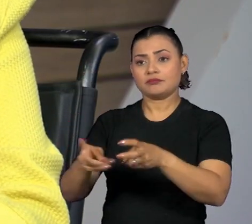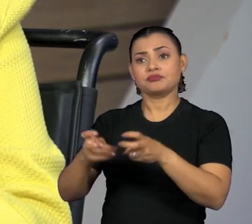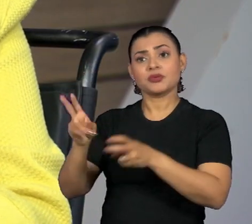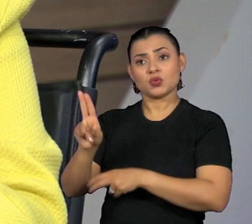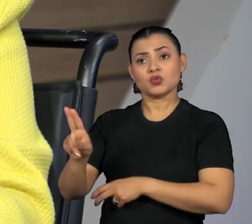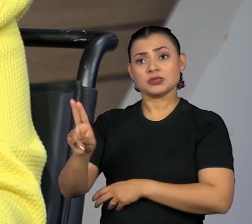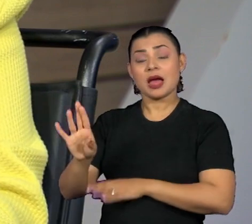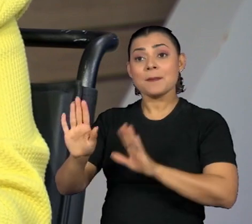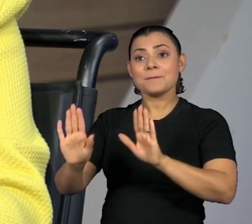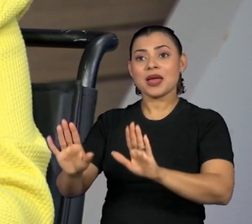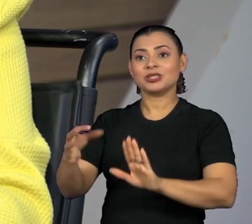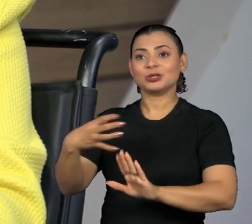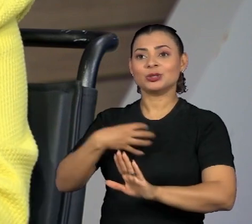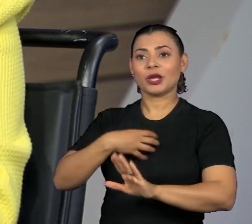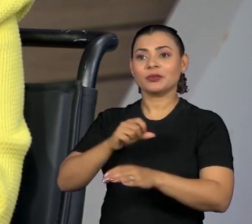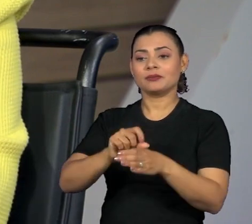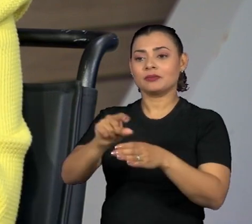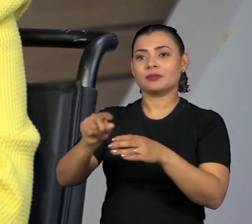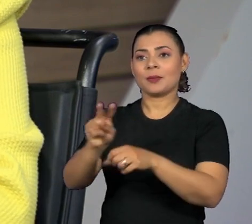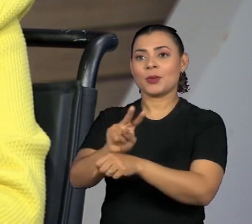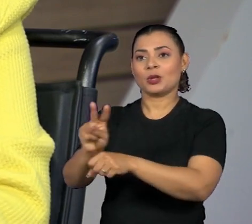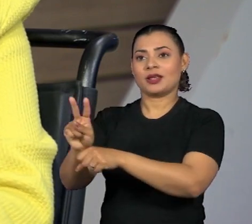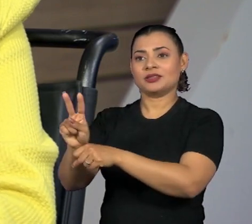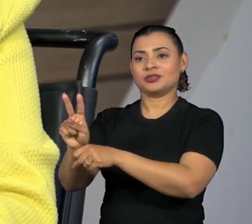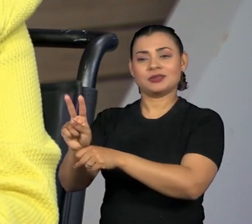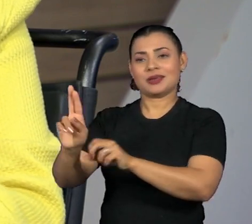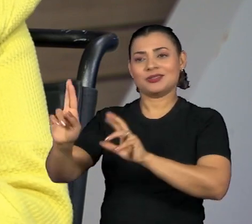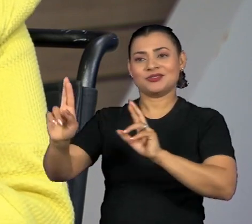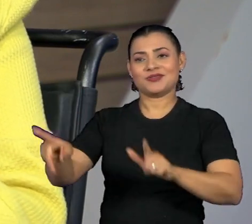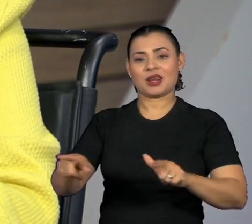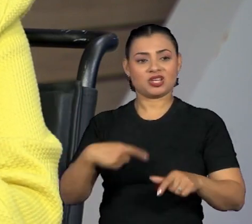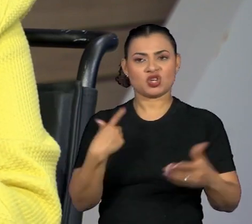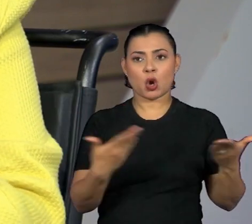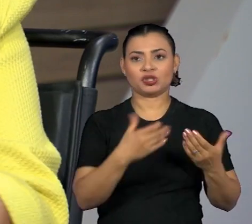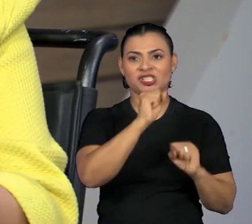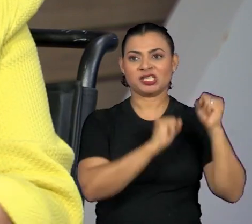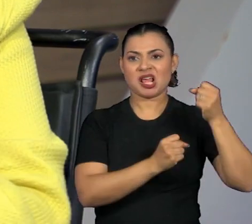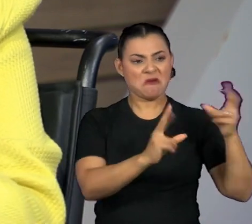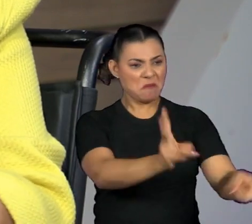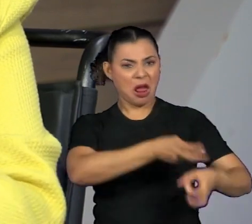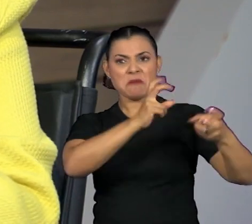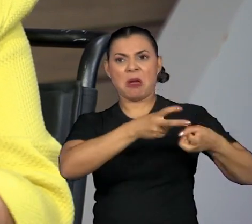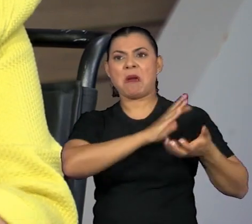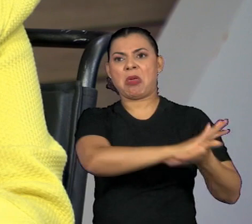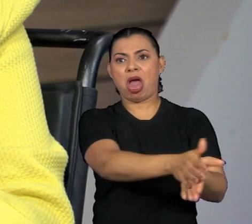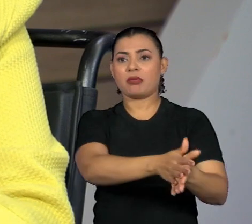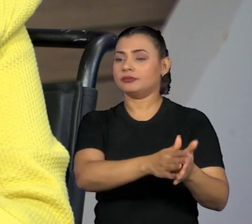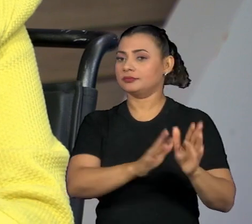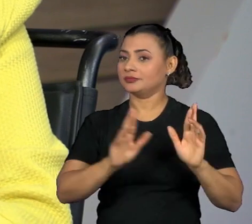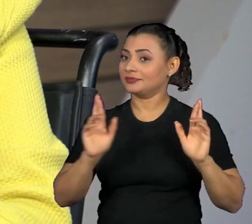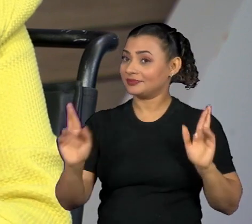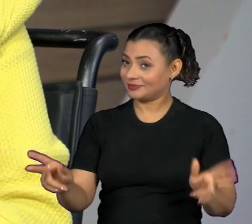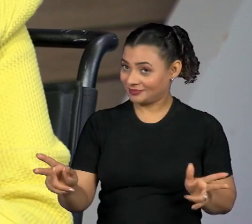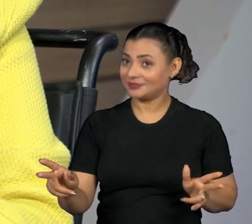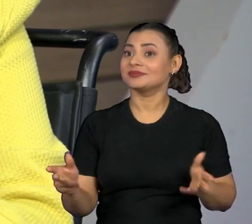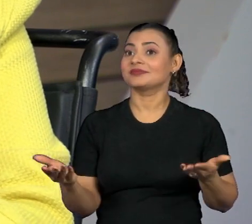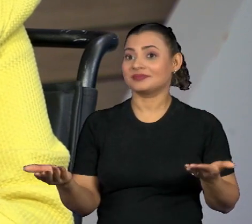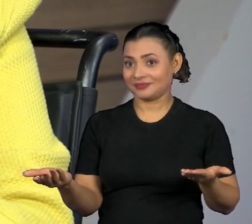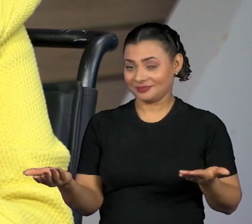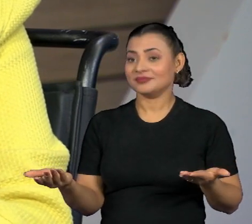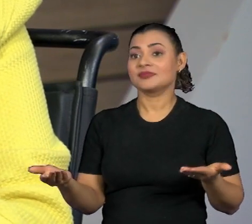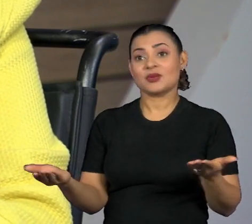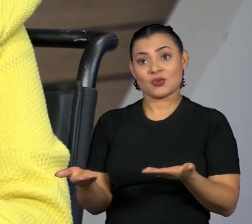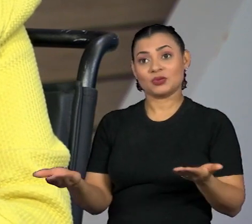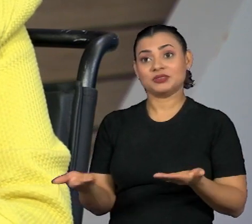mas cujos impactos não são comparáveis aos que os impactos da nossa agenda política e econômica está